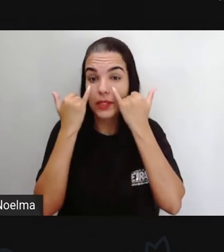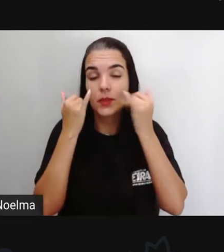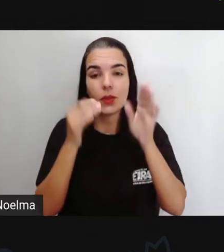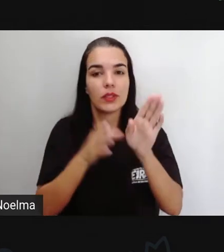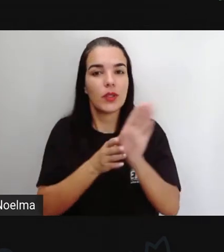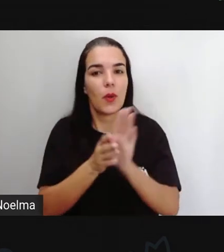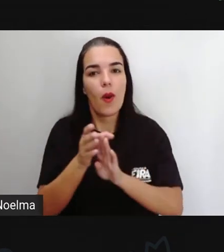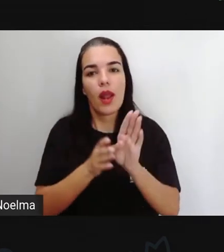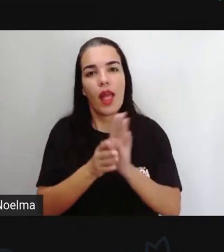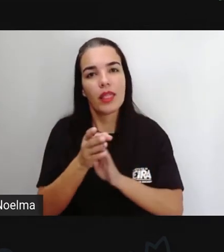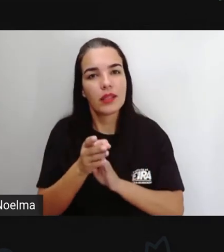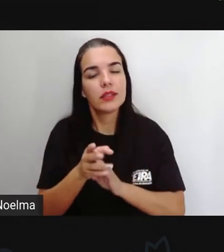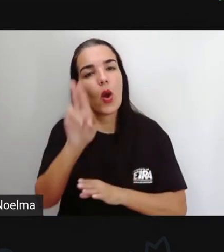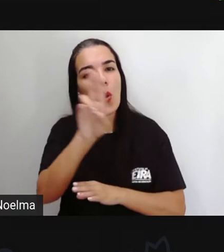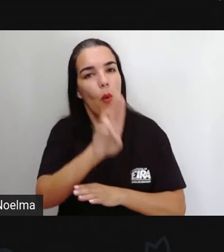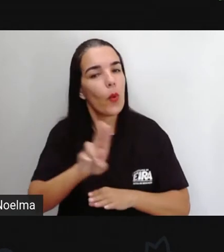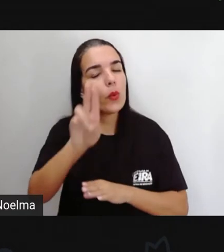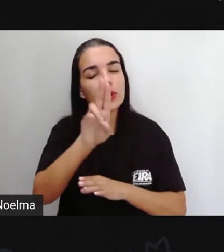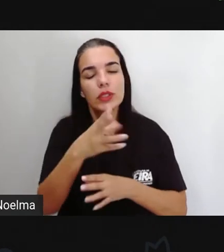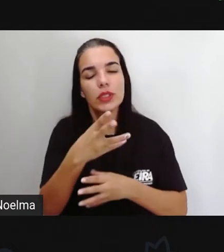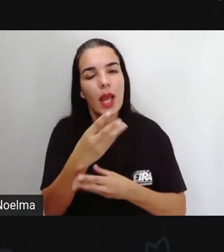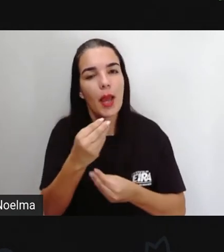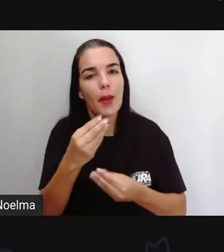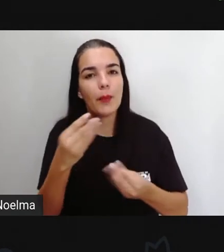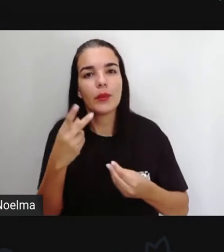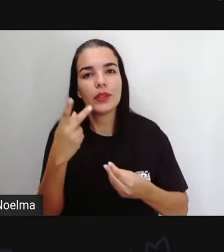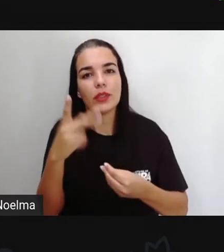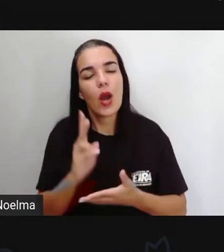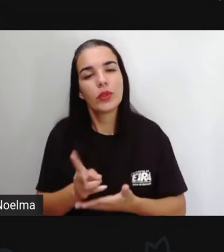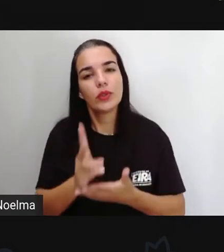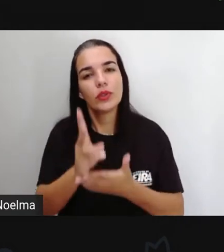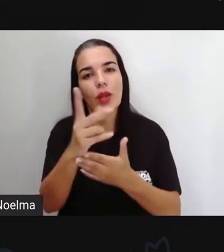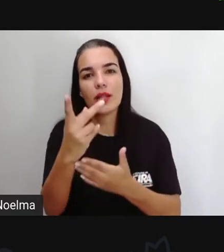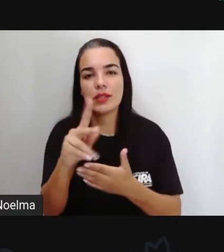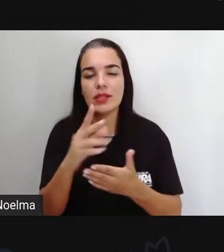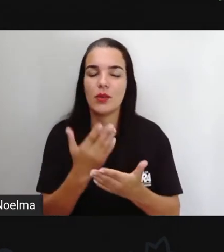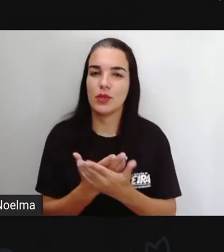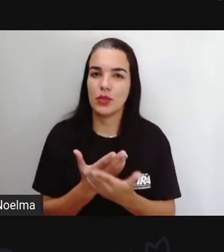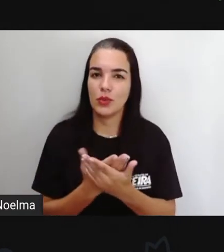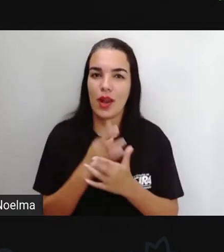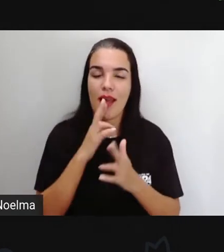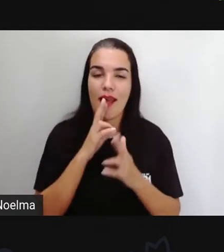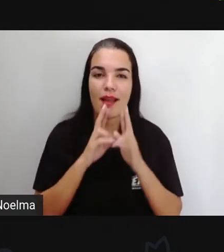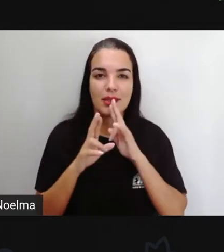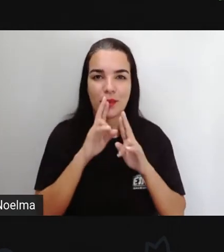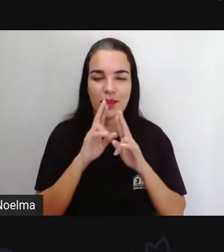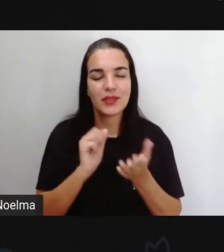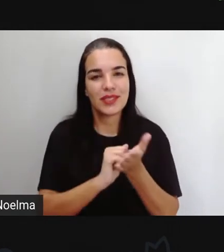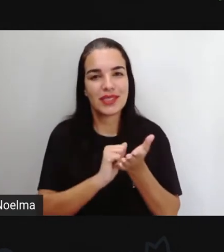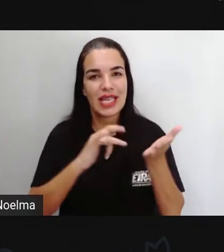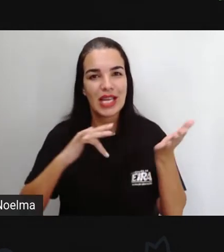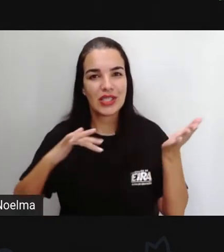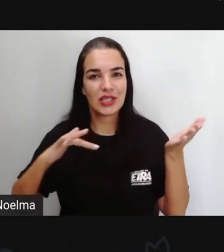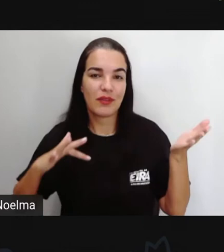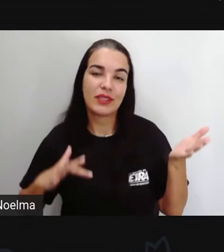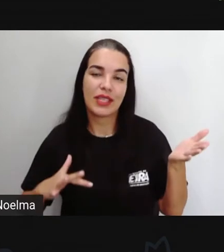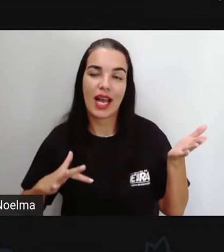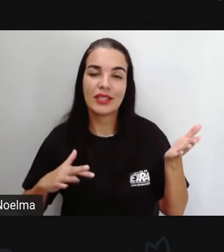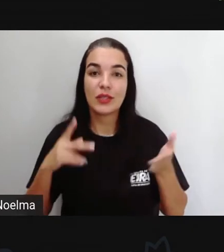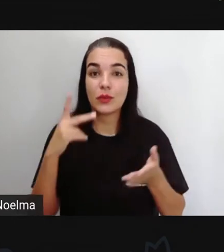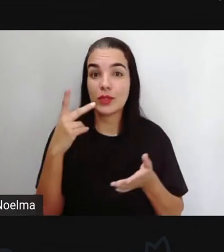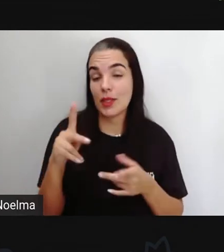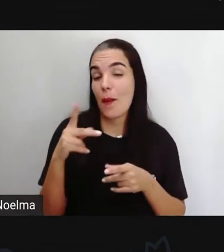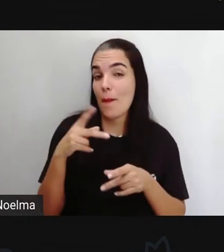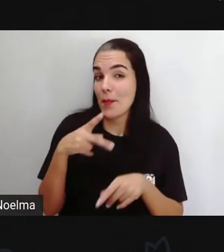sejam úteis aí para que você dê continuidade aos seus estudos, respondendo às atividades preparadas por seu